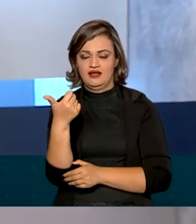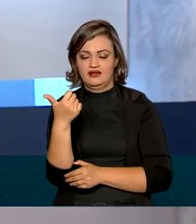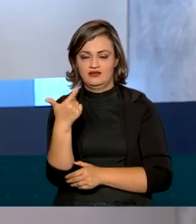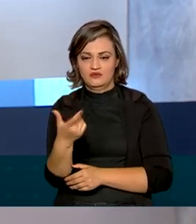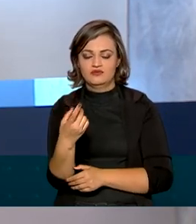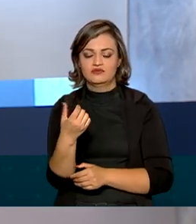participante.